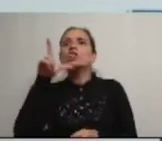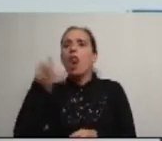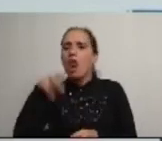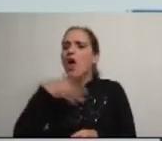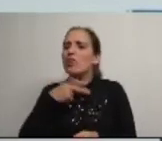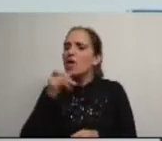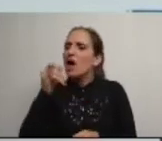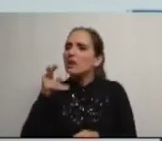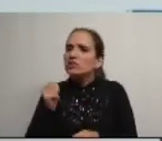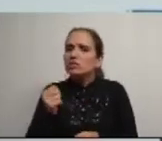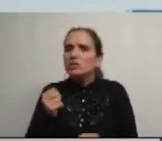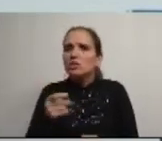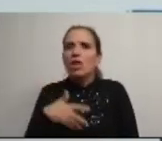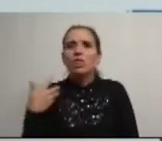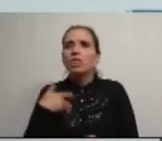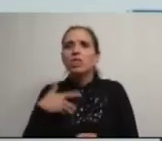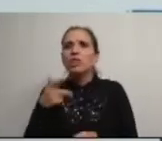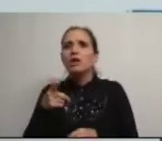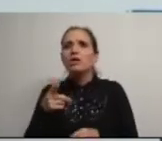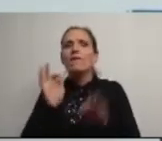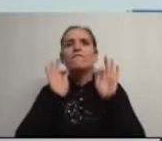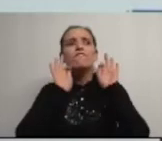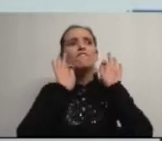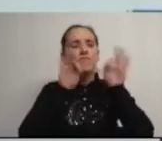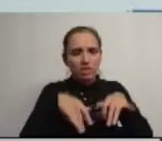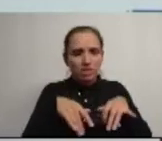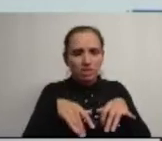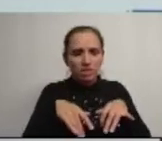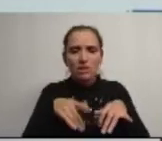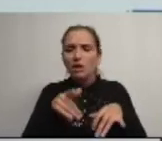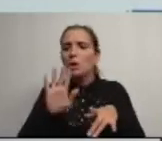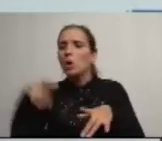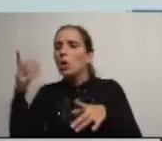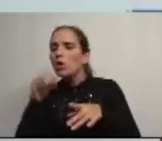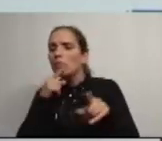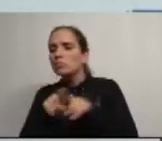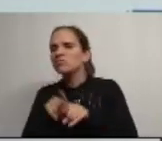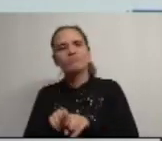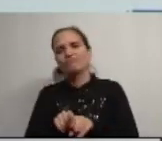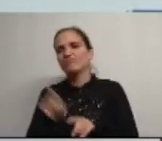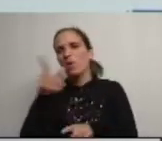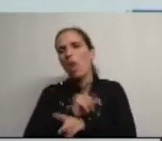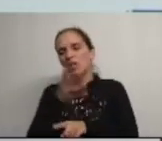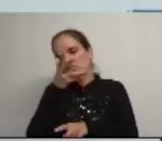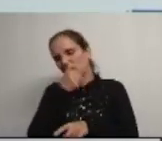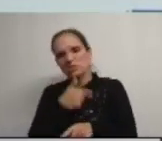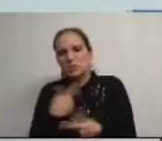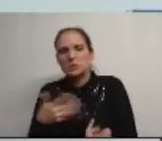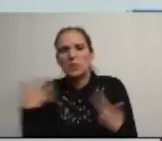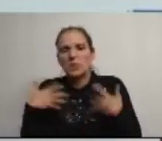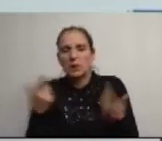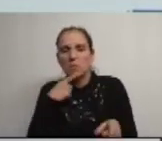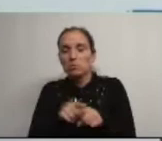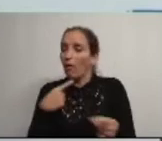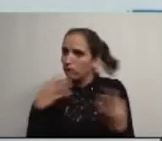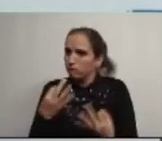cito continuar a exercer funções políticas depois de concluir o mandato confessando-se desencantado e desiludido com a política eu acredito